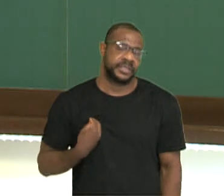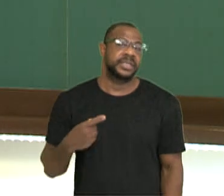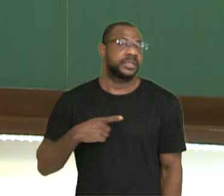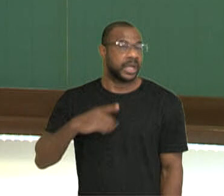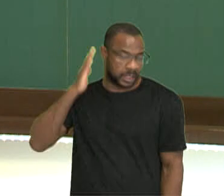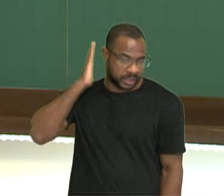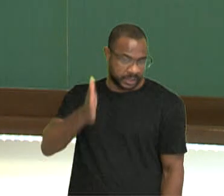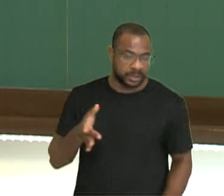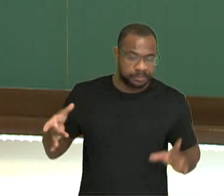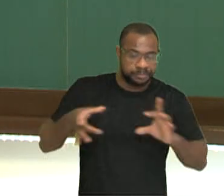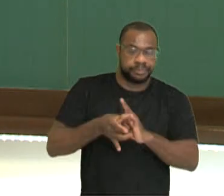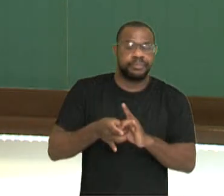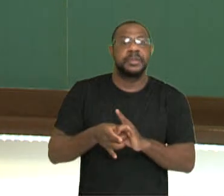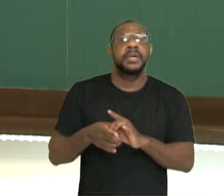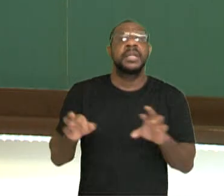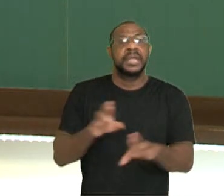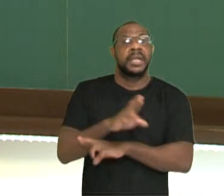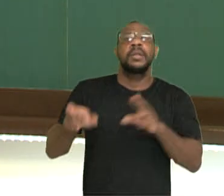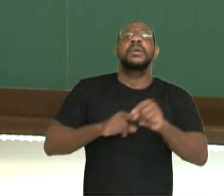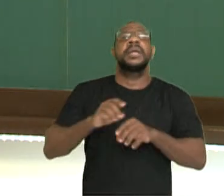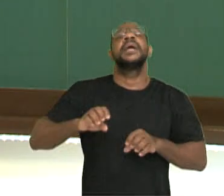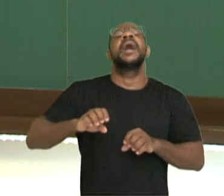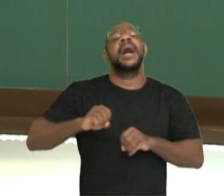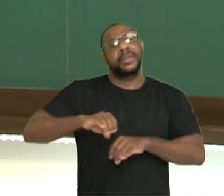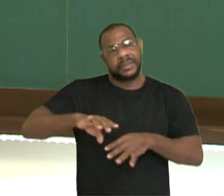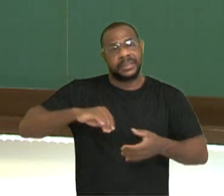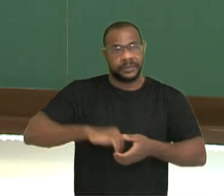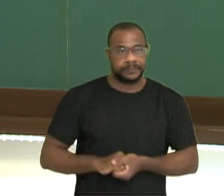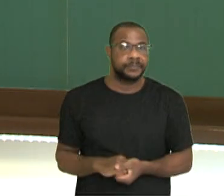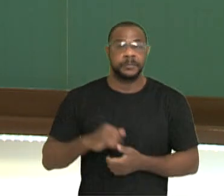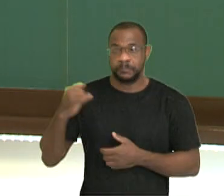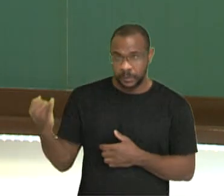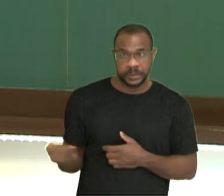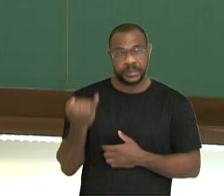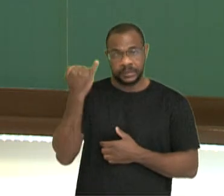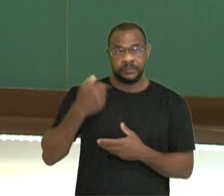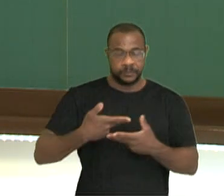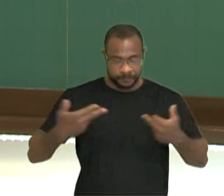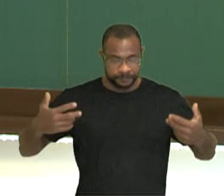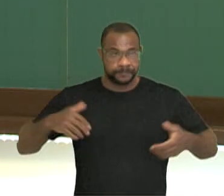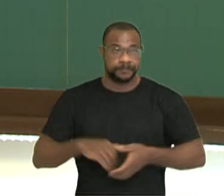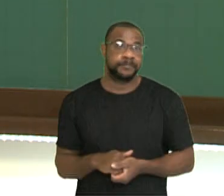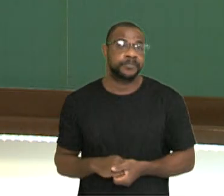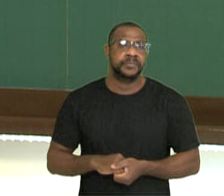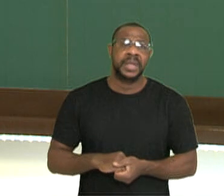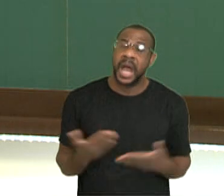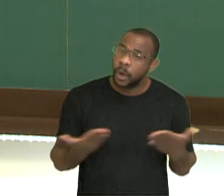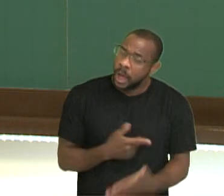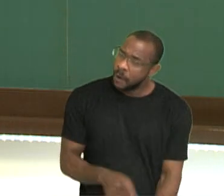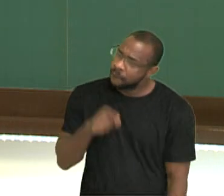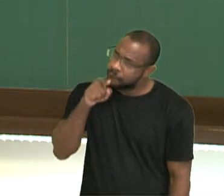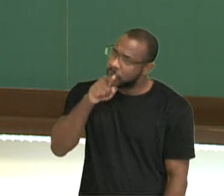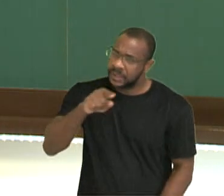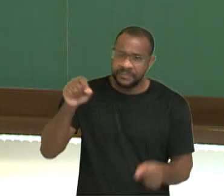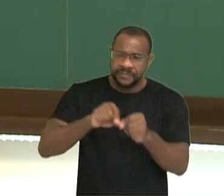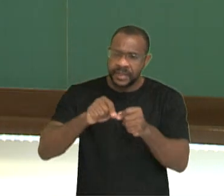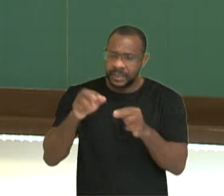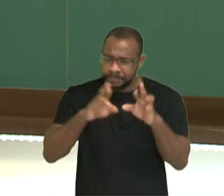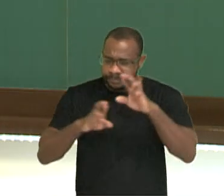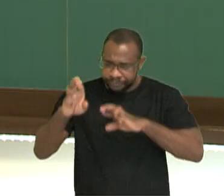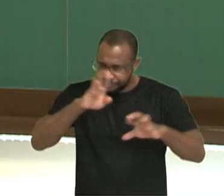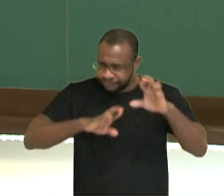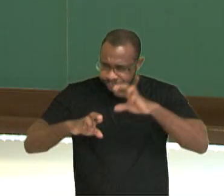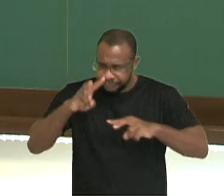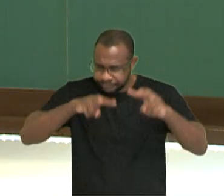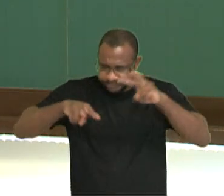diretamente relacionados com a educação. Então, importantes fatores ali. E agora eu quero que vocês façam análise, já